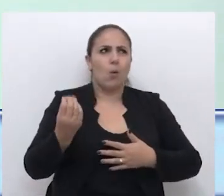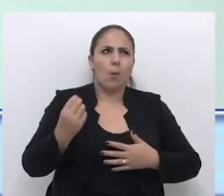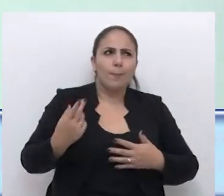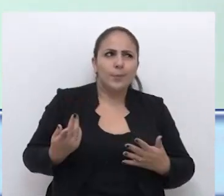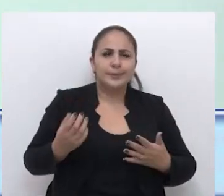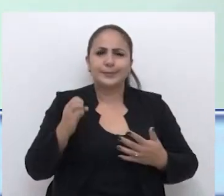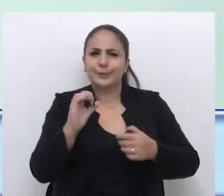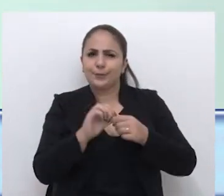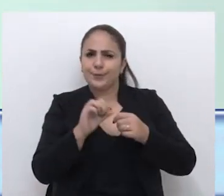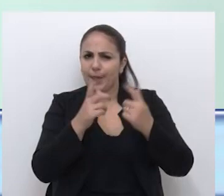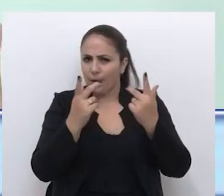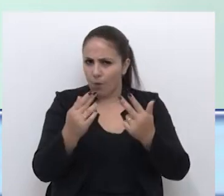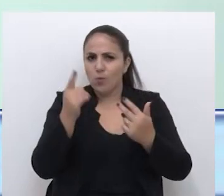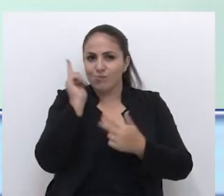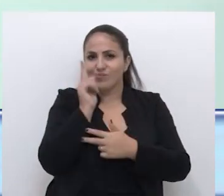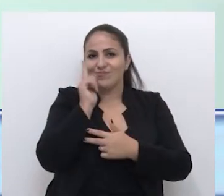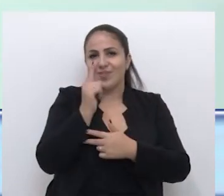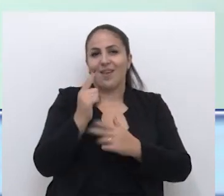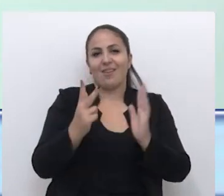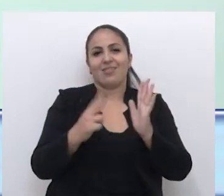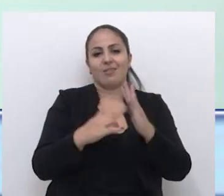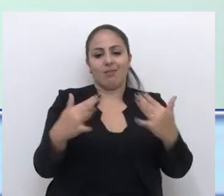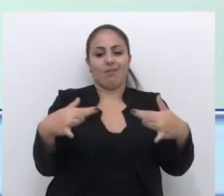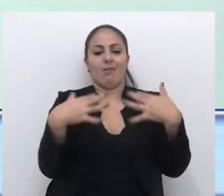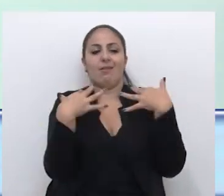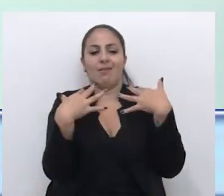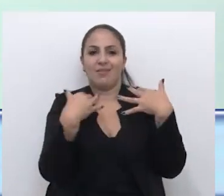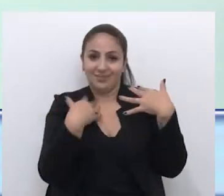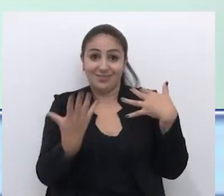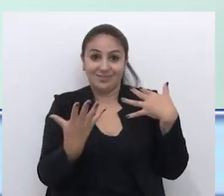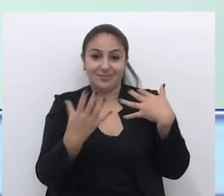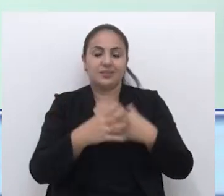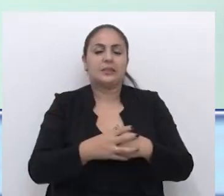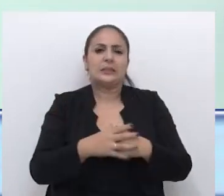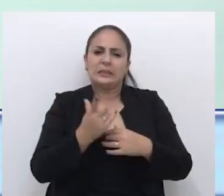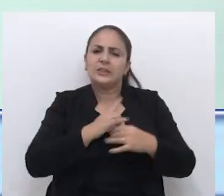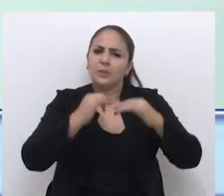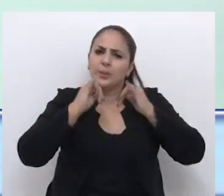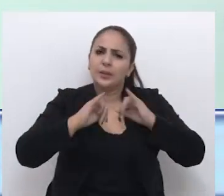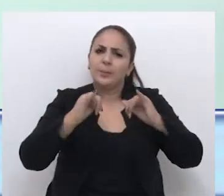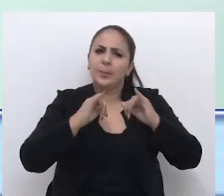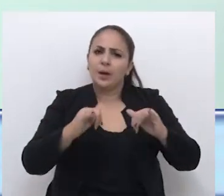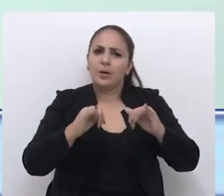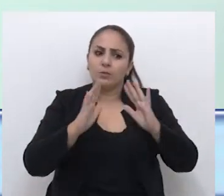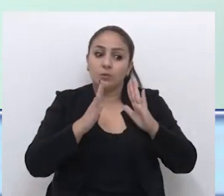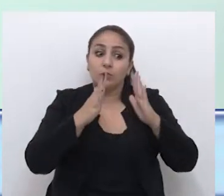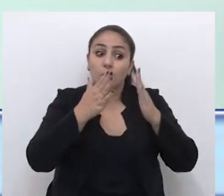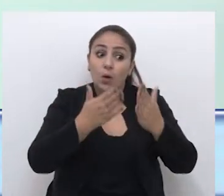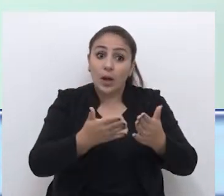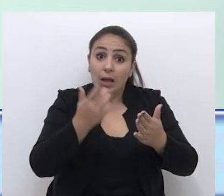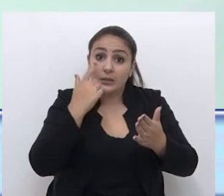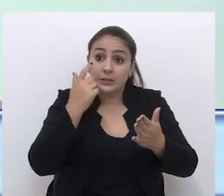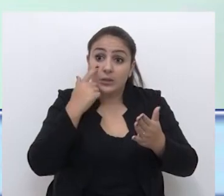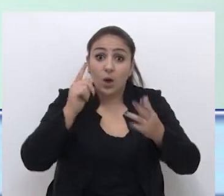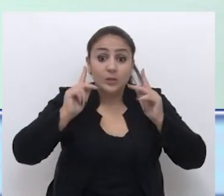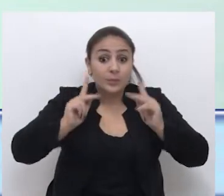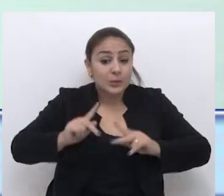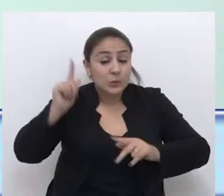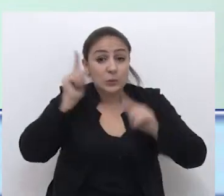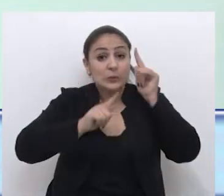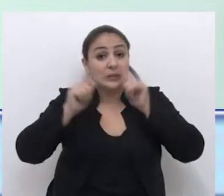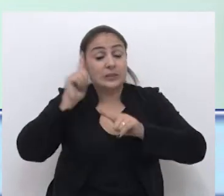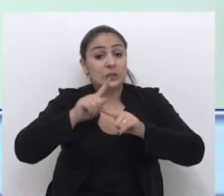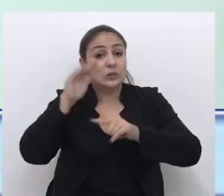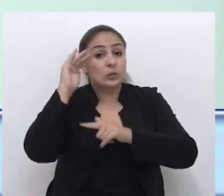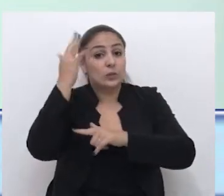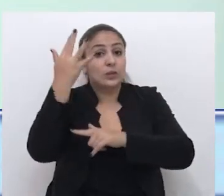isso eu vou ter esse empoderamento que eu quero. Então até teve uma campanha, não sei se vocês perceberam, que a mídia focasse nos heróis